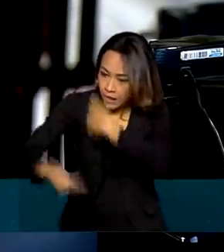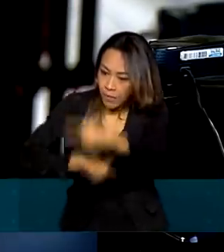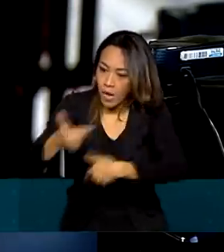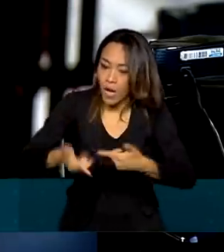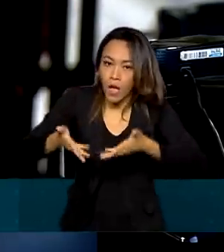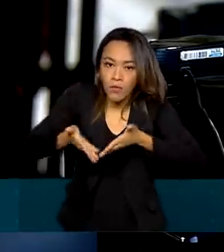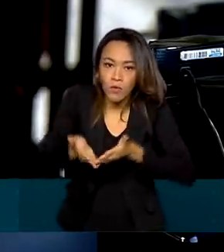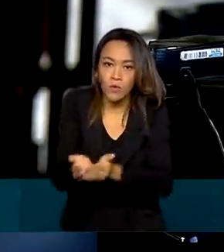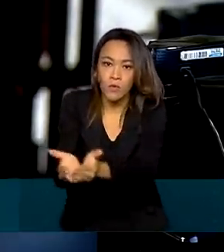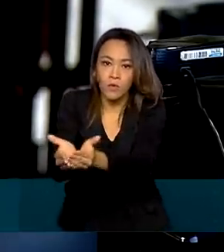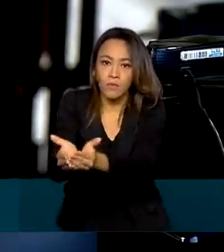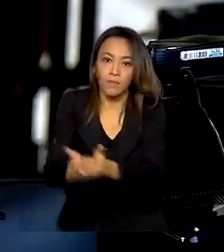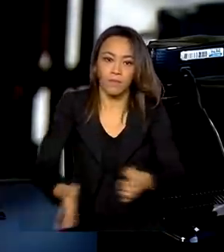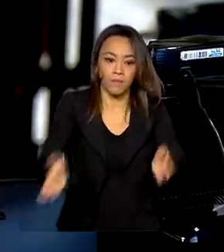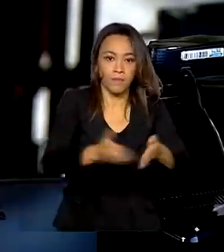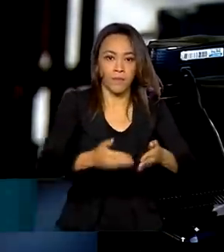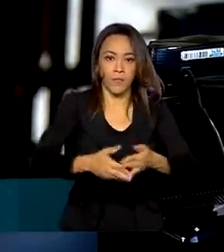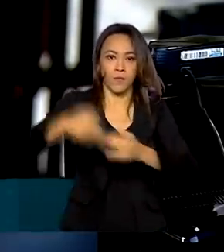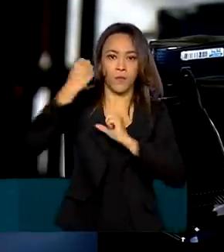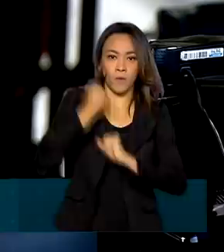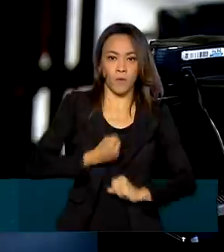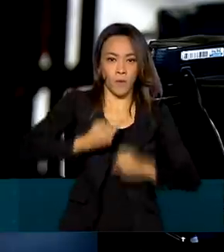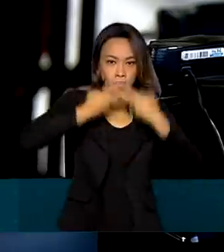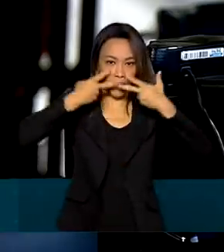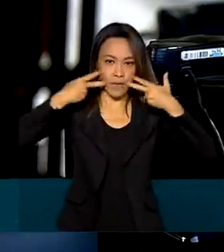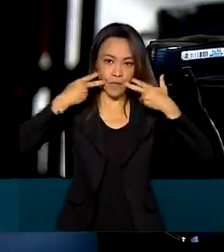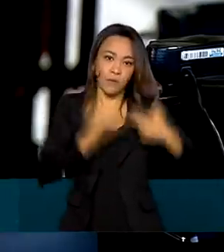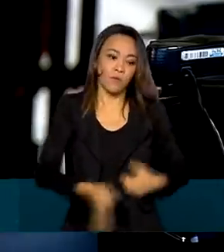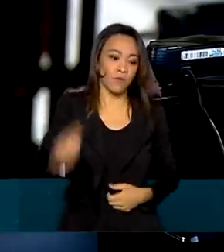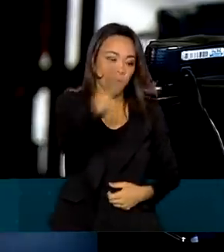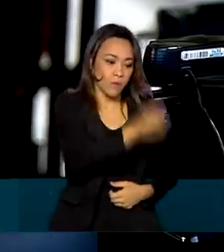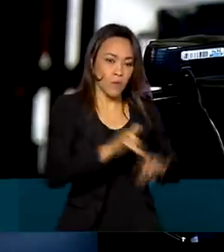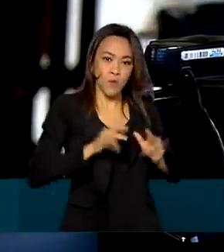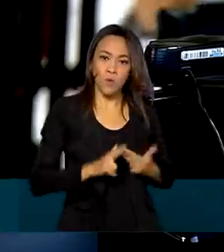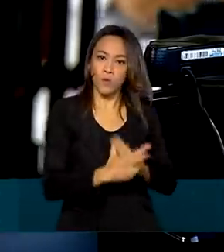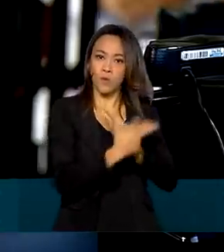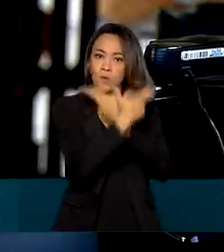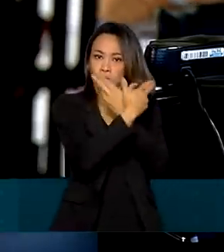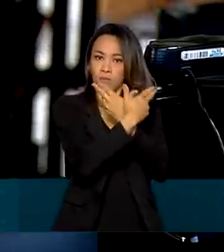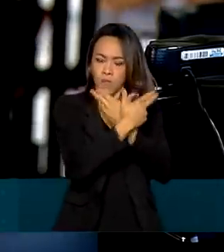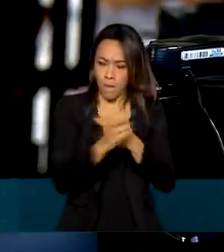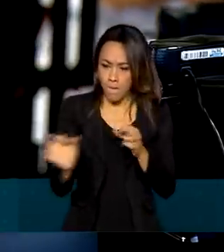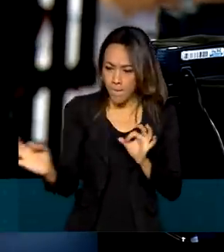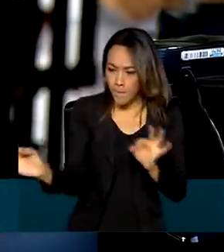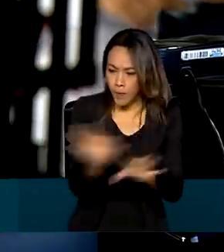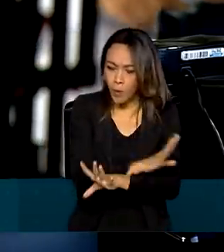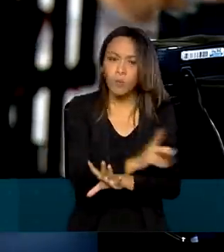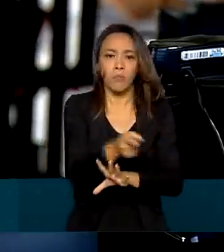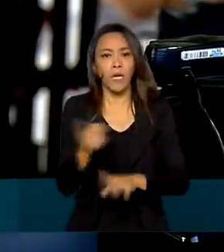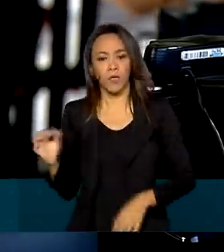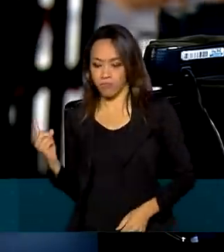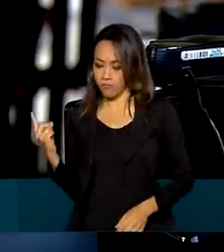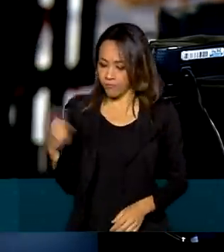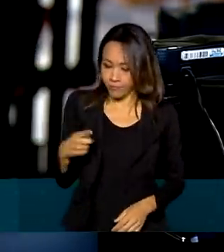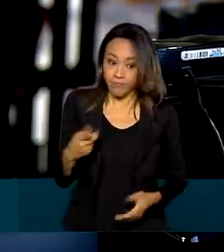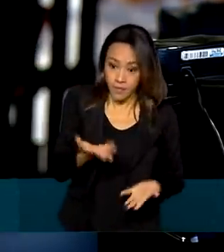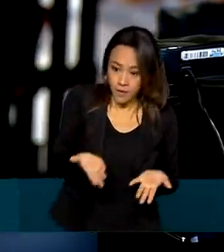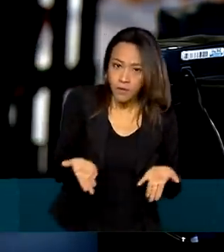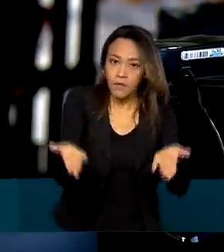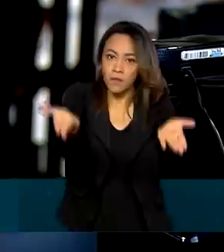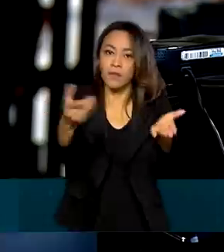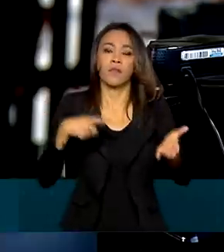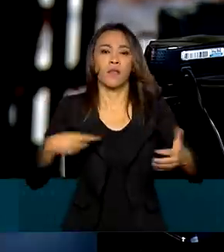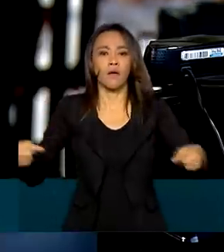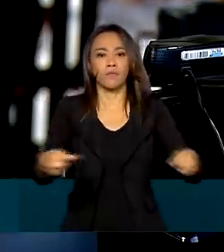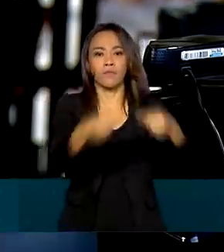estejam em condições, em pleno estado de prontidão, para que possa cumprir essas missões previstas no artigo